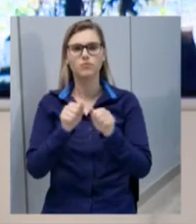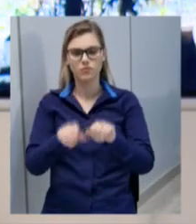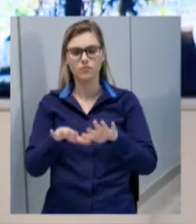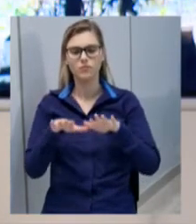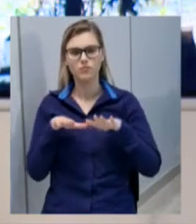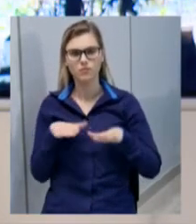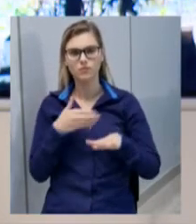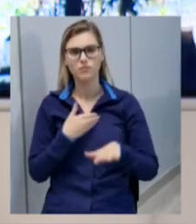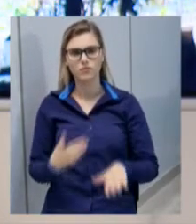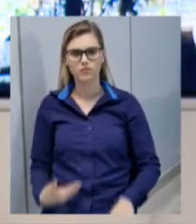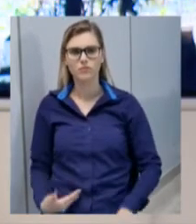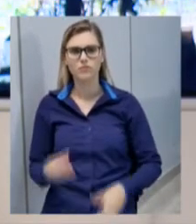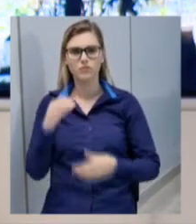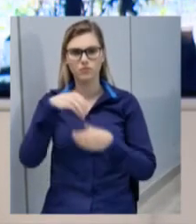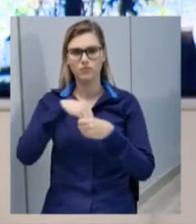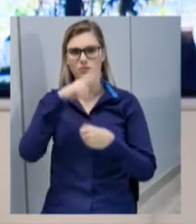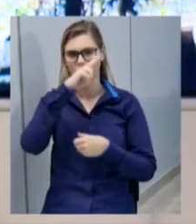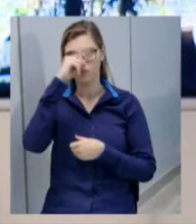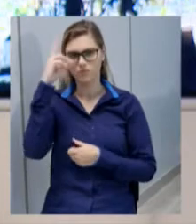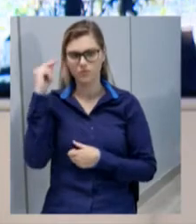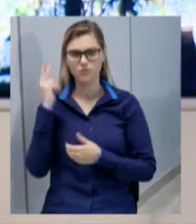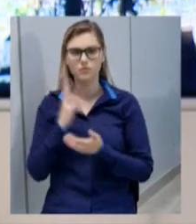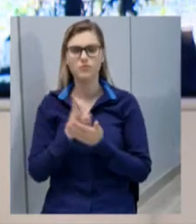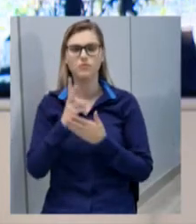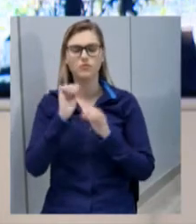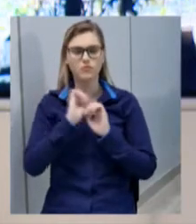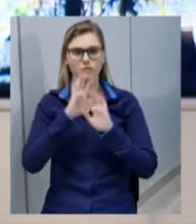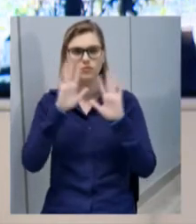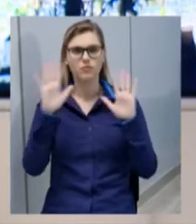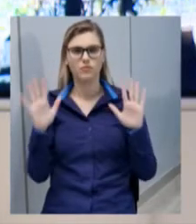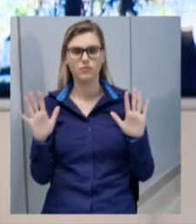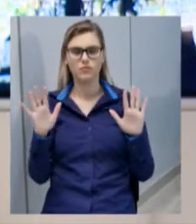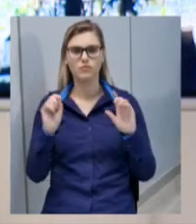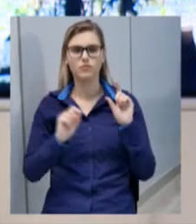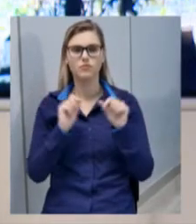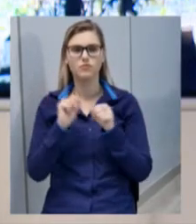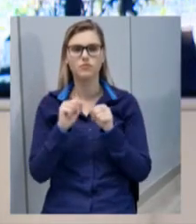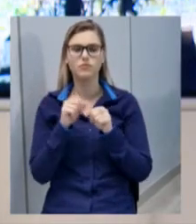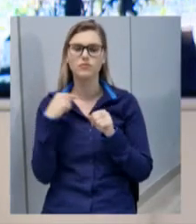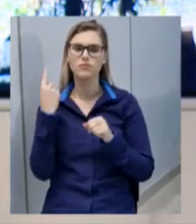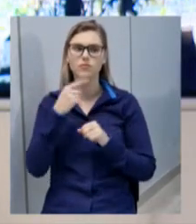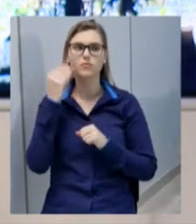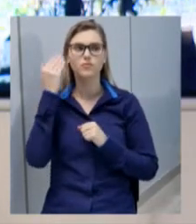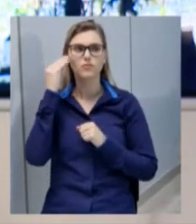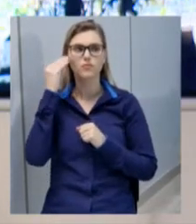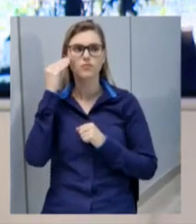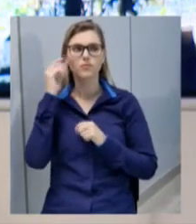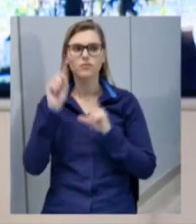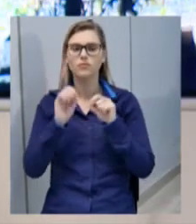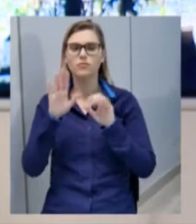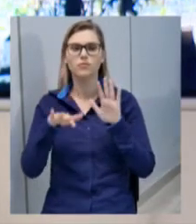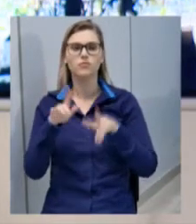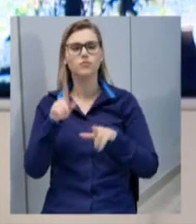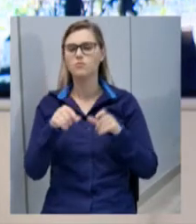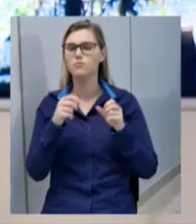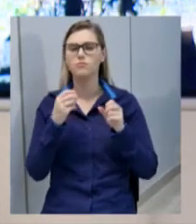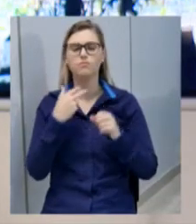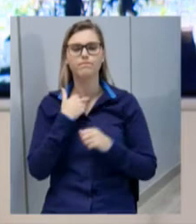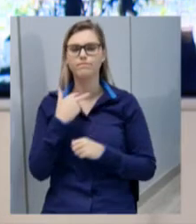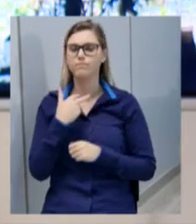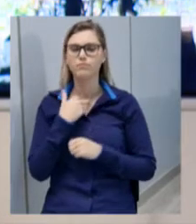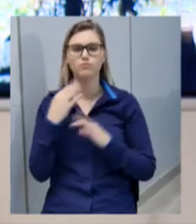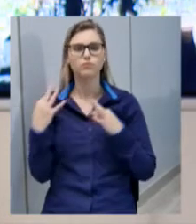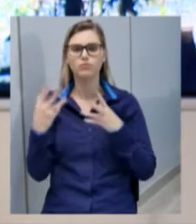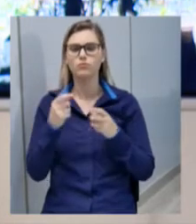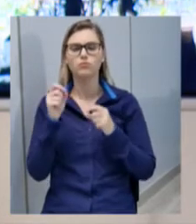na Prefeitura, sempre esclarecendo, o que faz nos entender que muitas vezes não é possível tudo que a